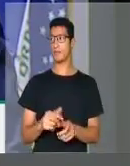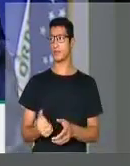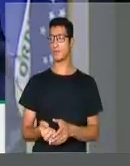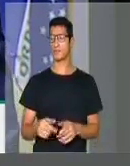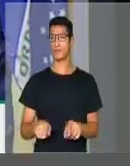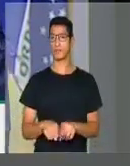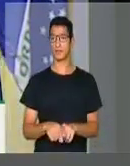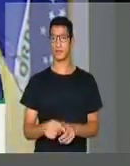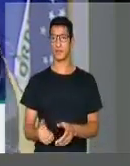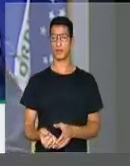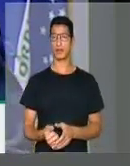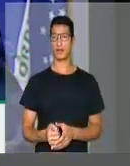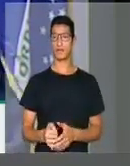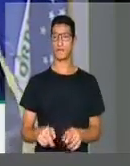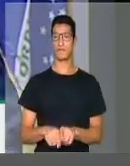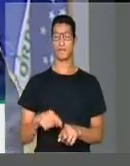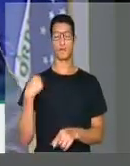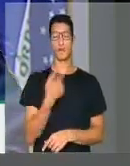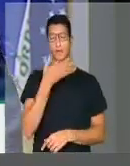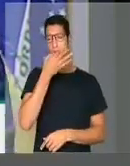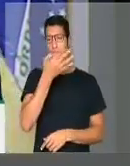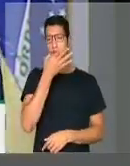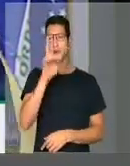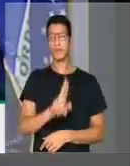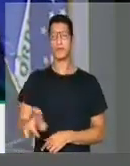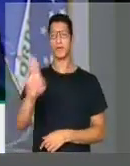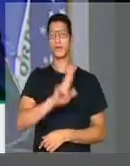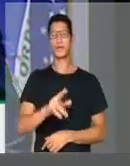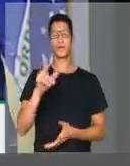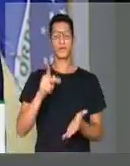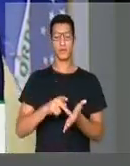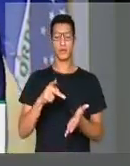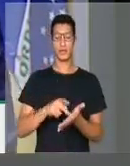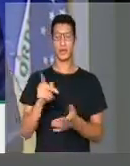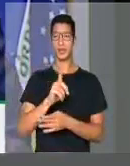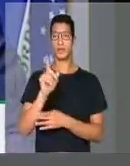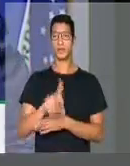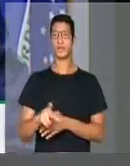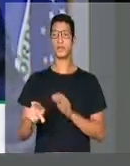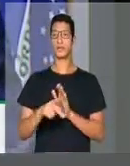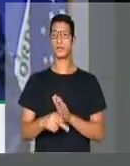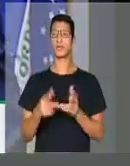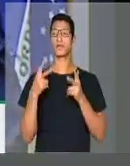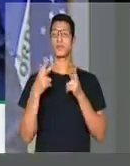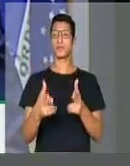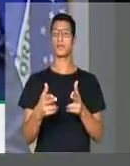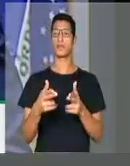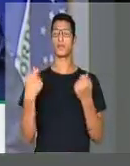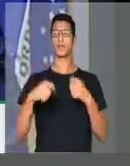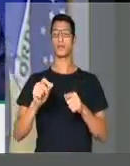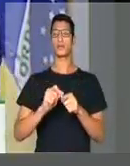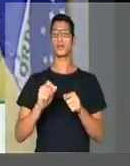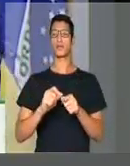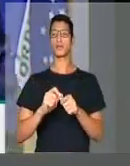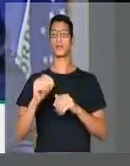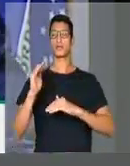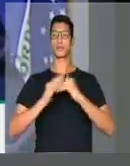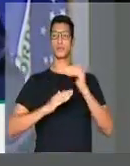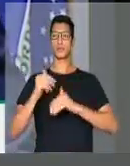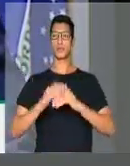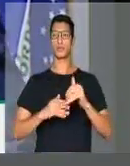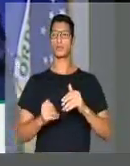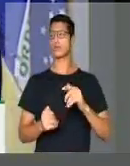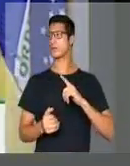opiniões contrárias, mas vamos usar argumentos verdadeiros e não a maneira como o debate tem sido feito em cima de